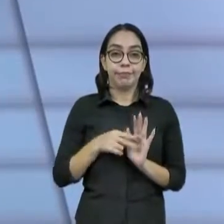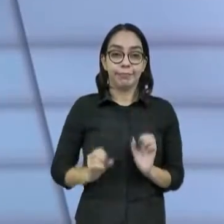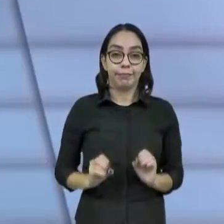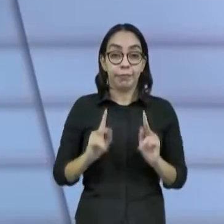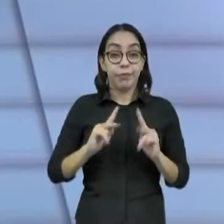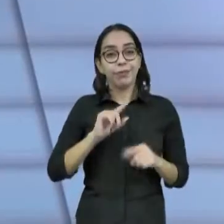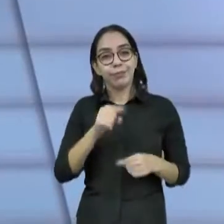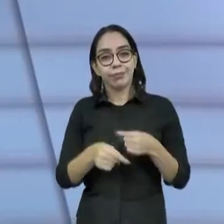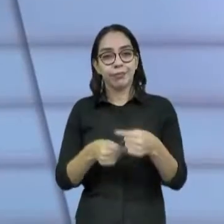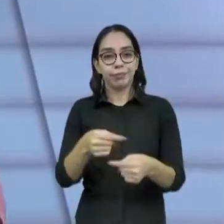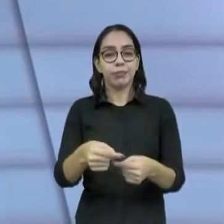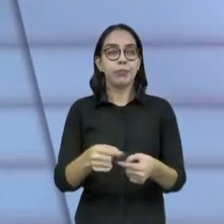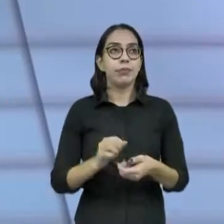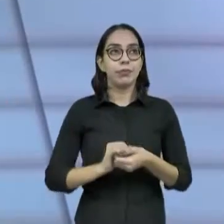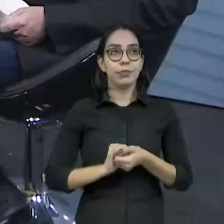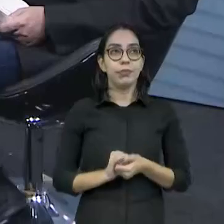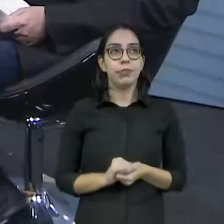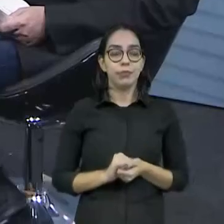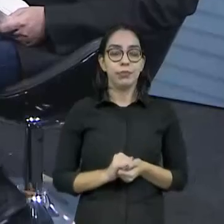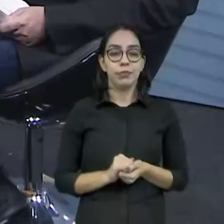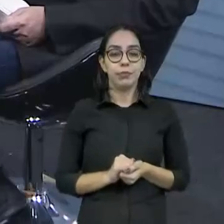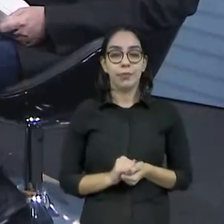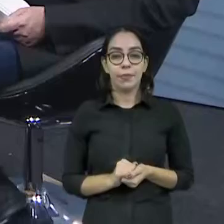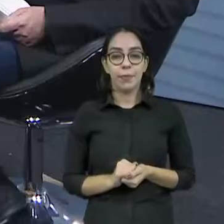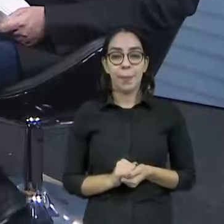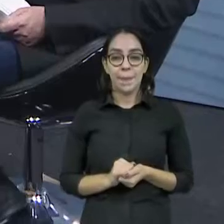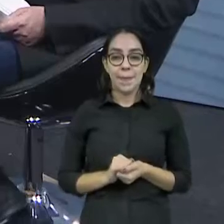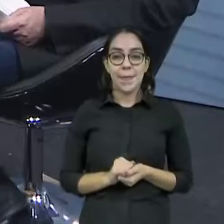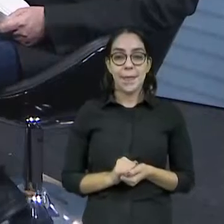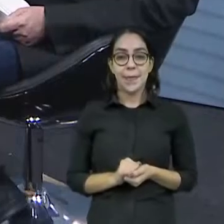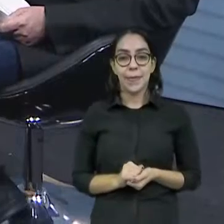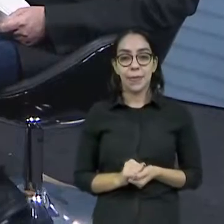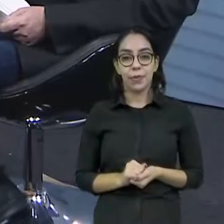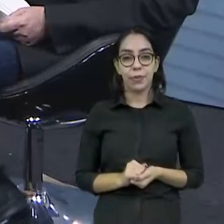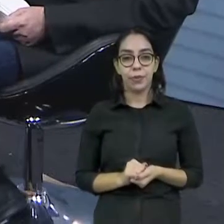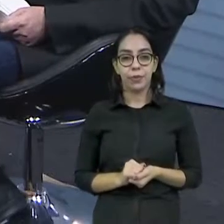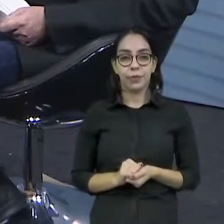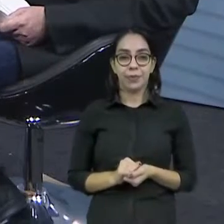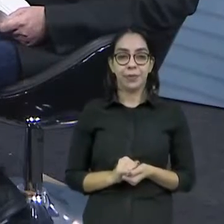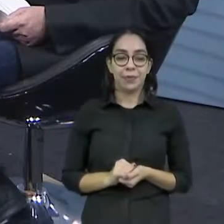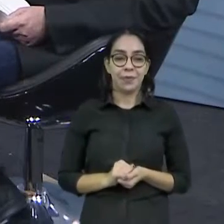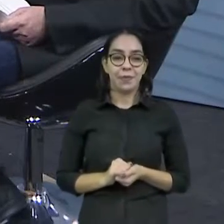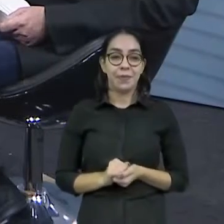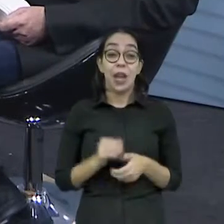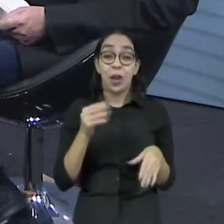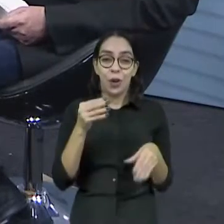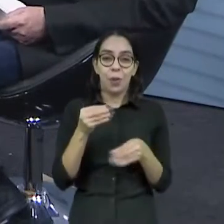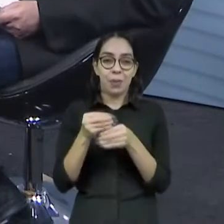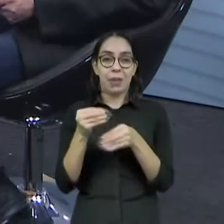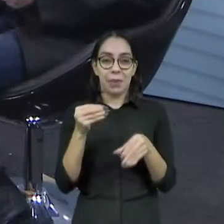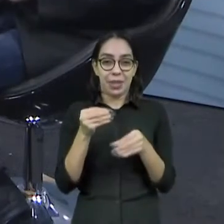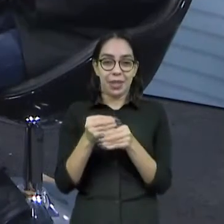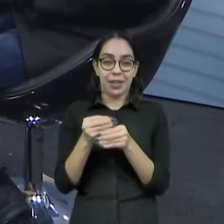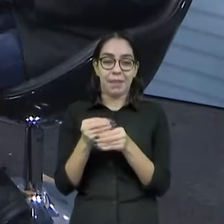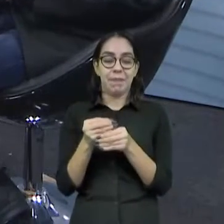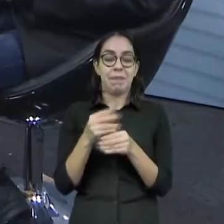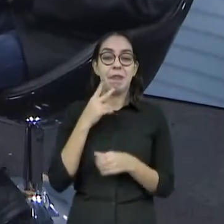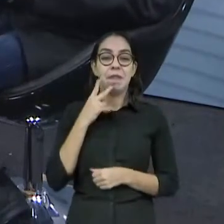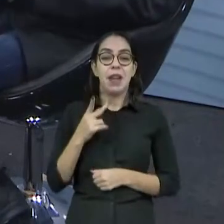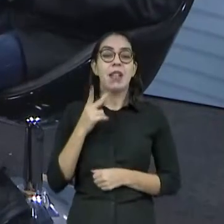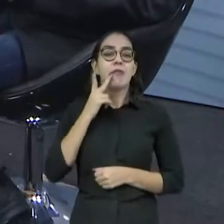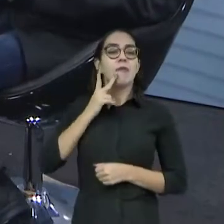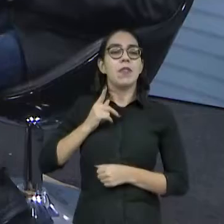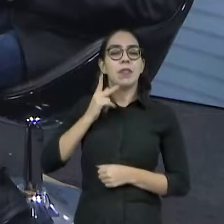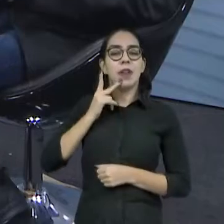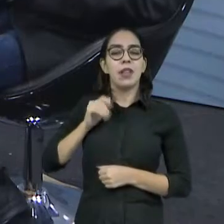comece a girar. E daí vem mais. Isso. E diga, Marcelo, você está querendo fazer um complemento? Só complementando aqui, quando a Bia fala que Fortaleza tem um olhar